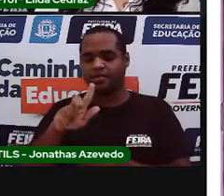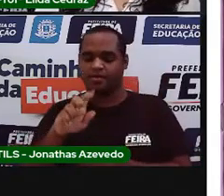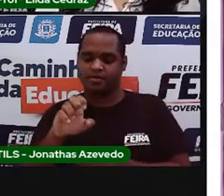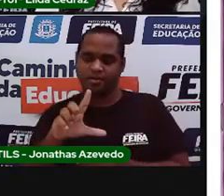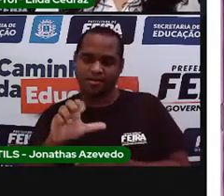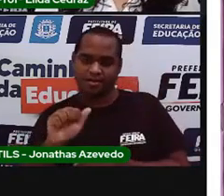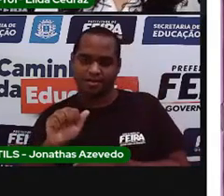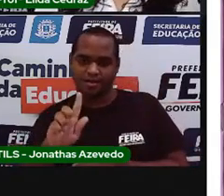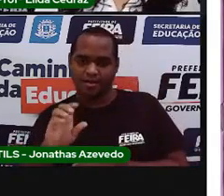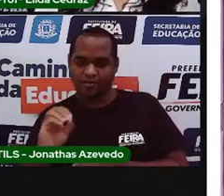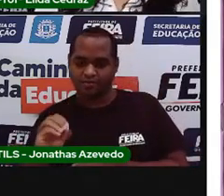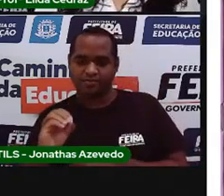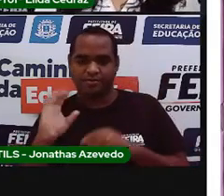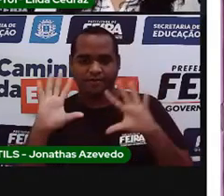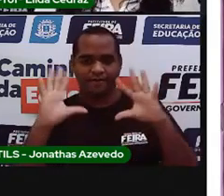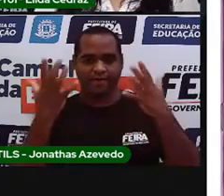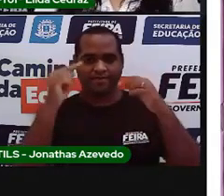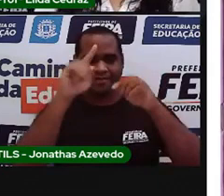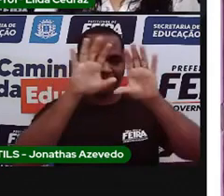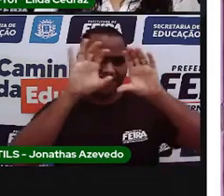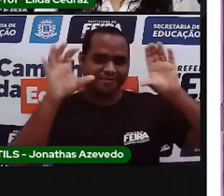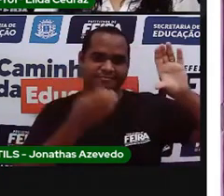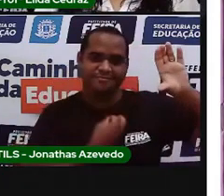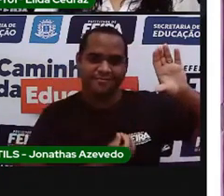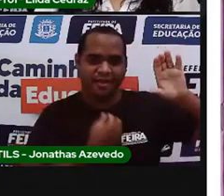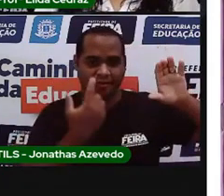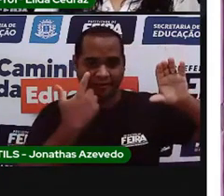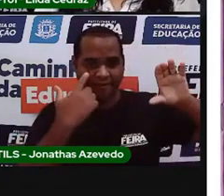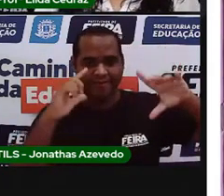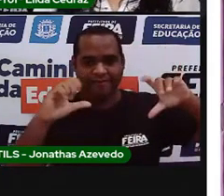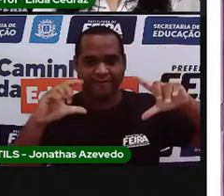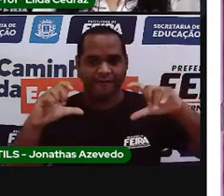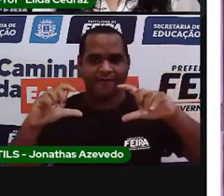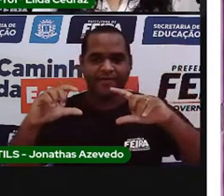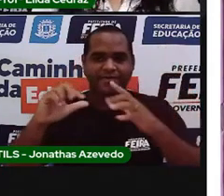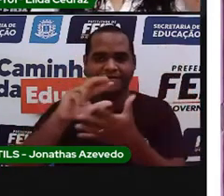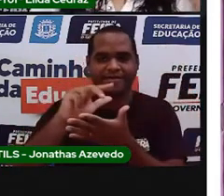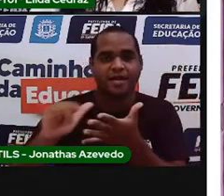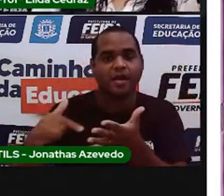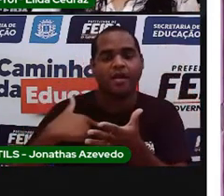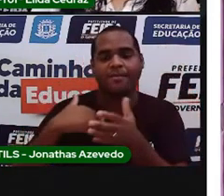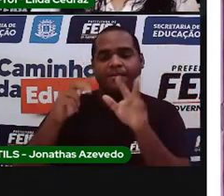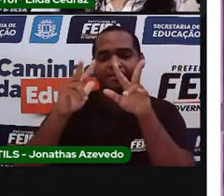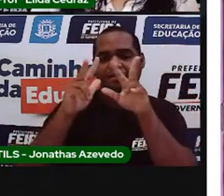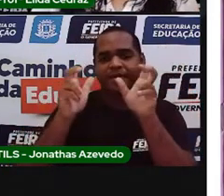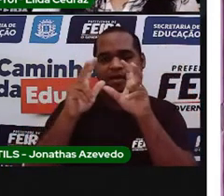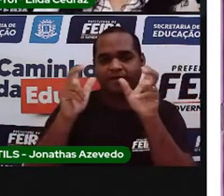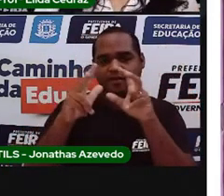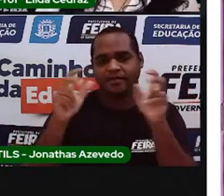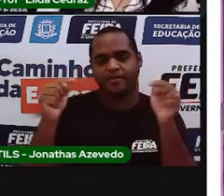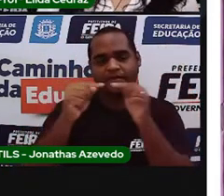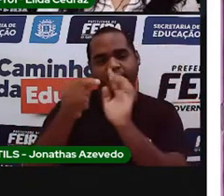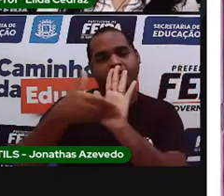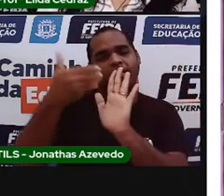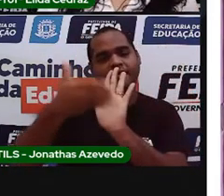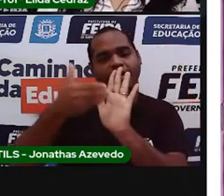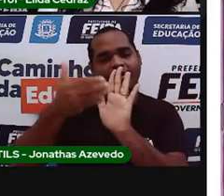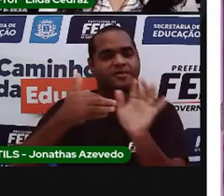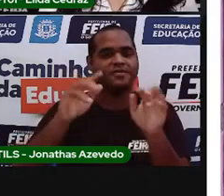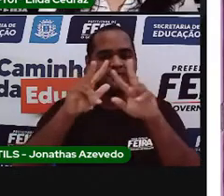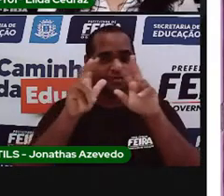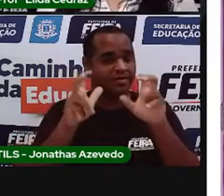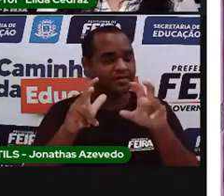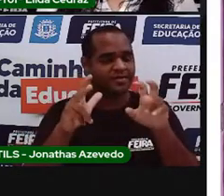Festa no Céu. Observa as imagens. O título do livro, do